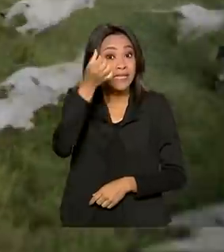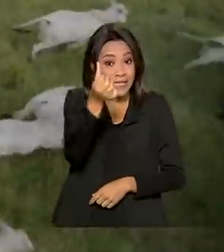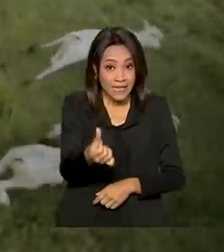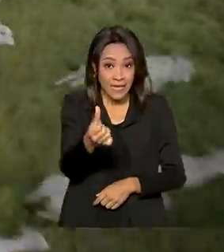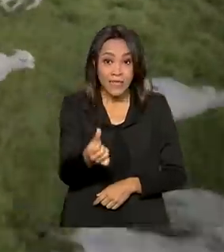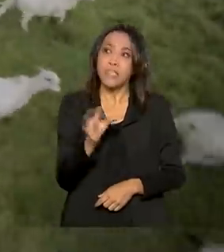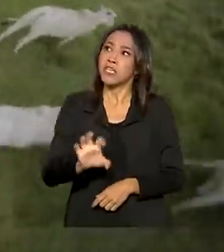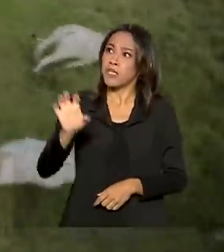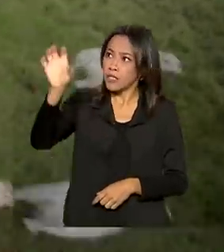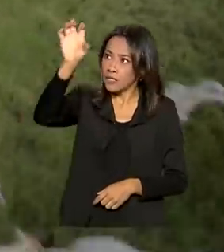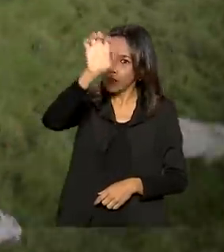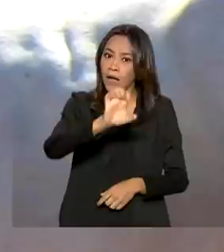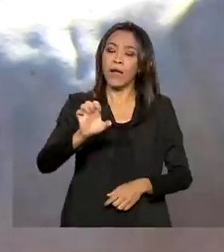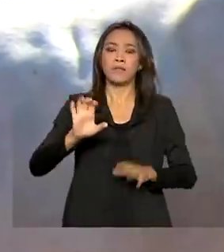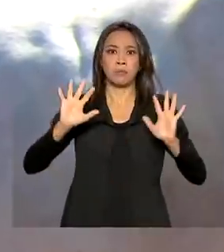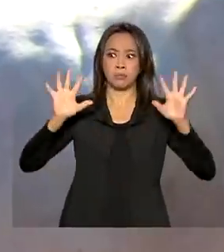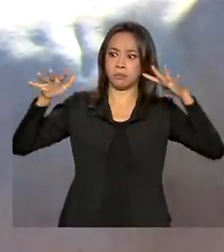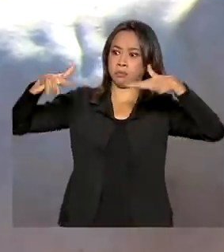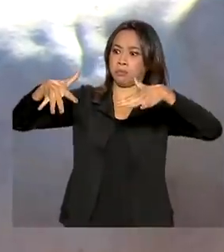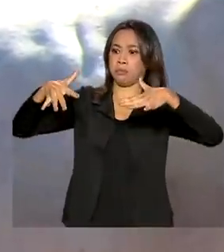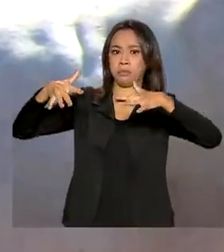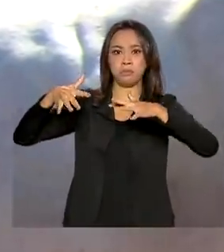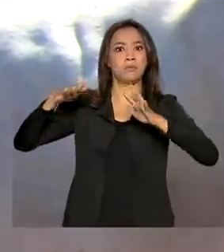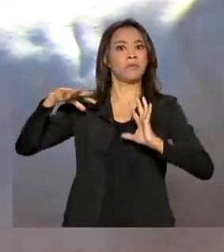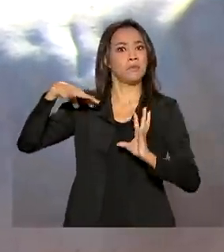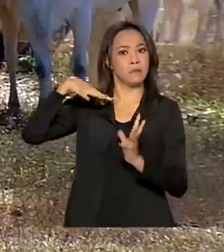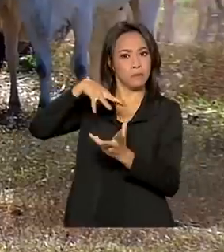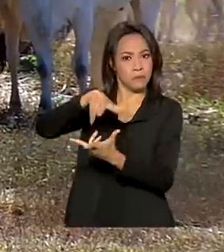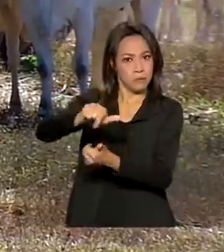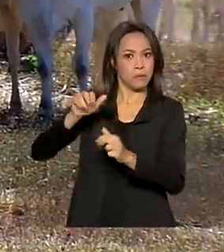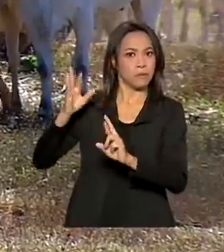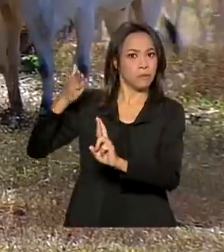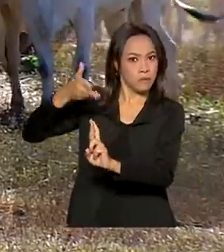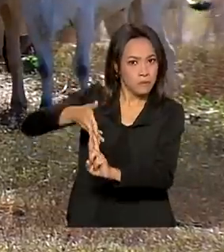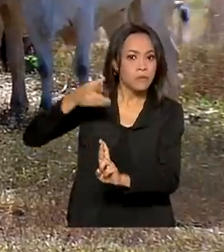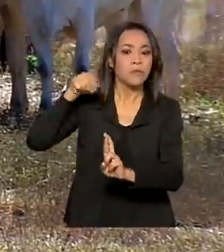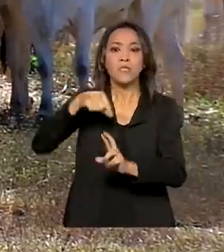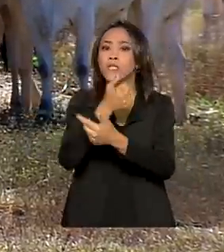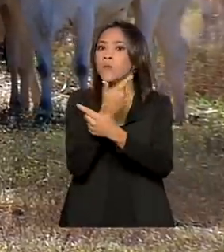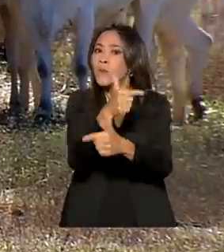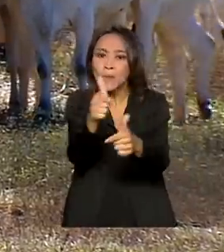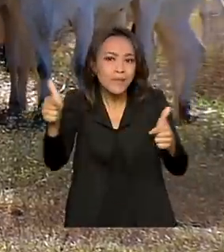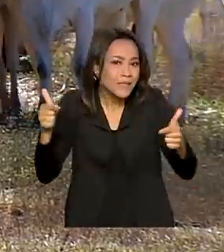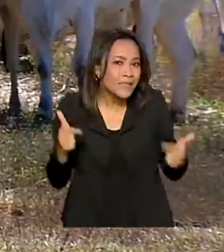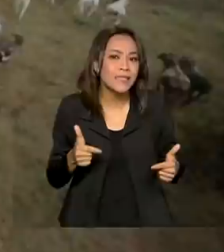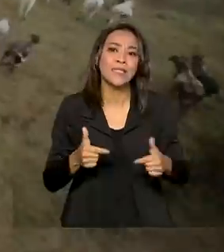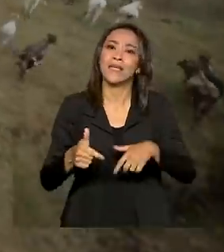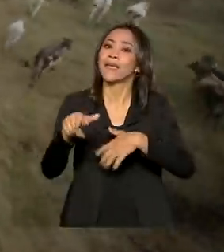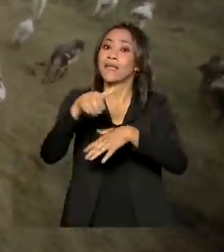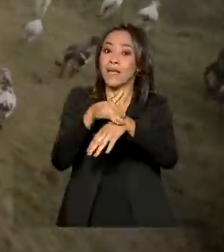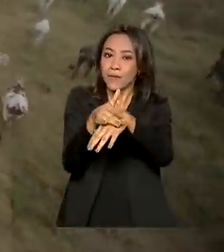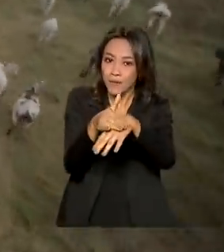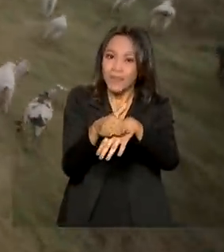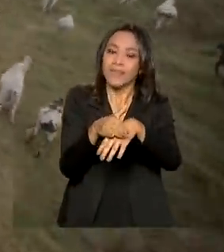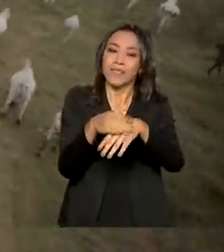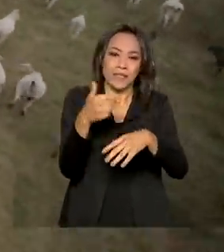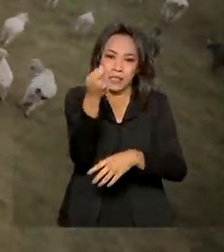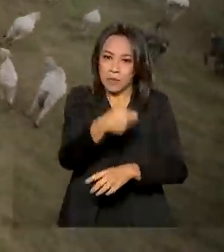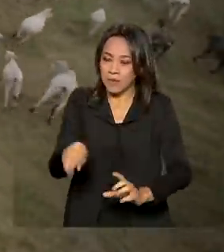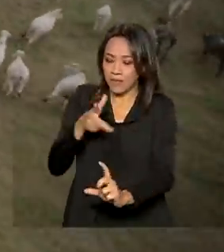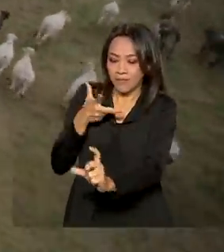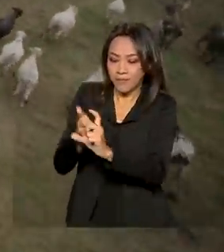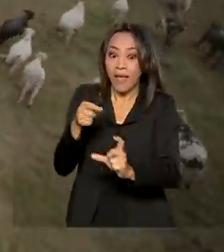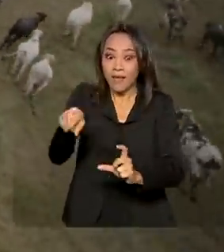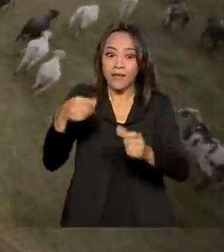reconhecidos internacionalmente como áreas livres de febre aftosa sem vacinação, o que deve abrir novos